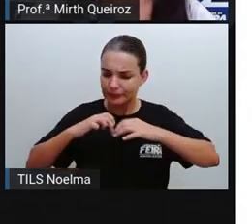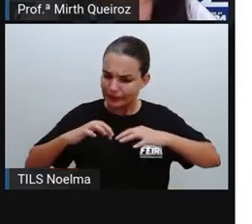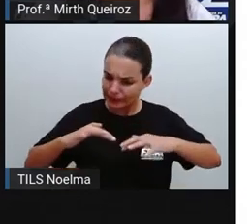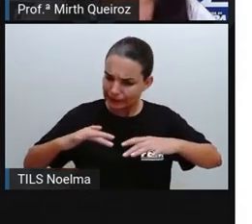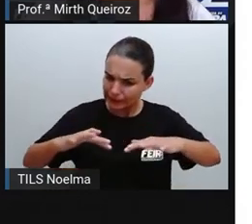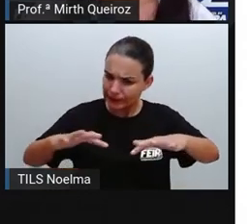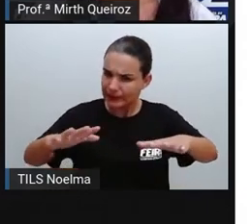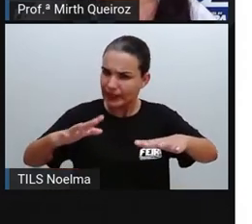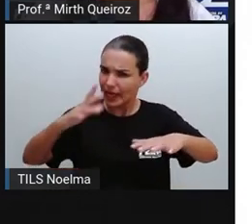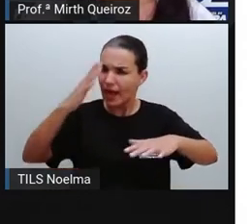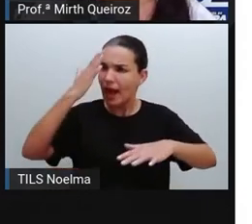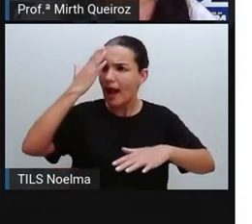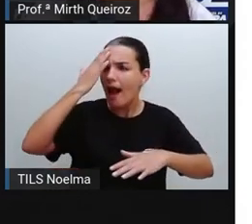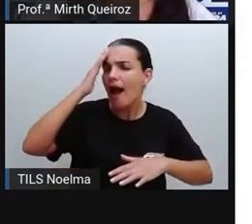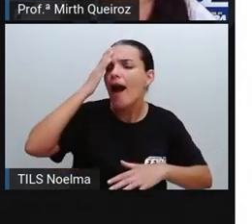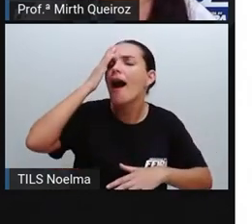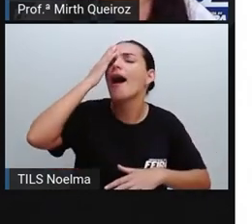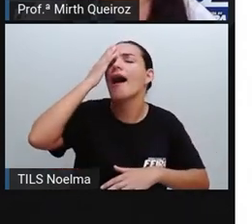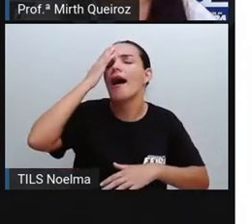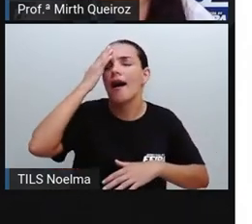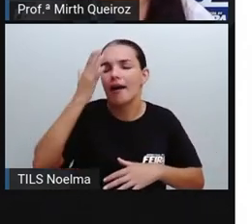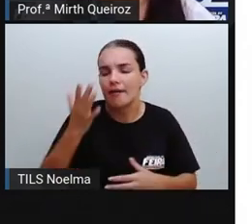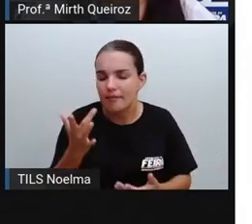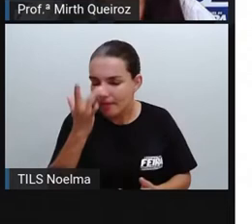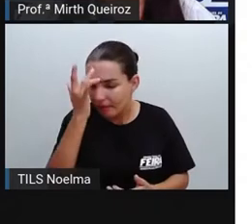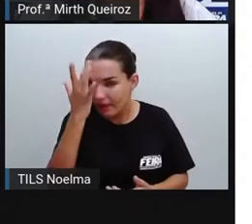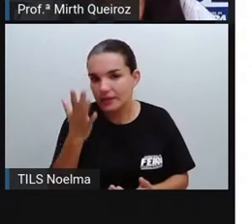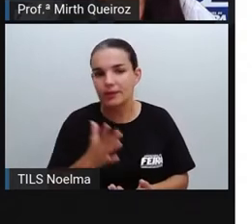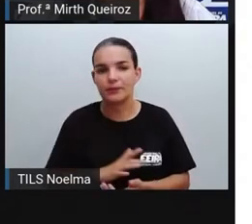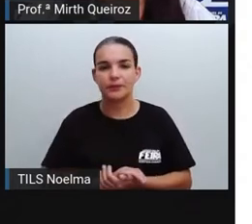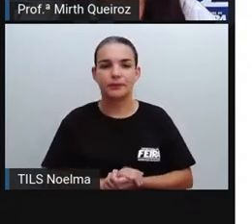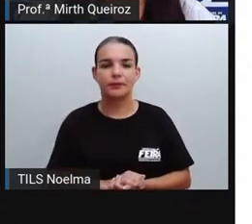forma que seja mais agradável.